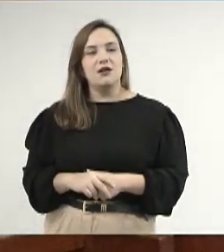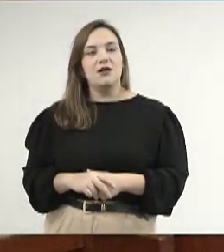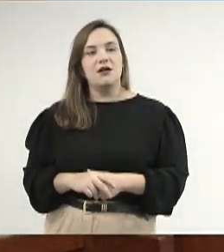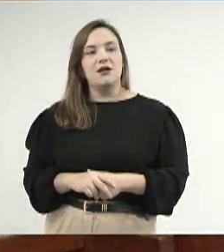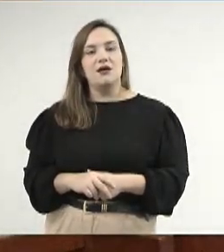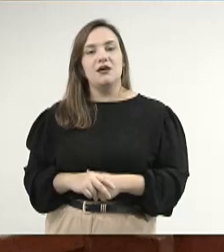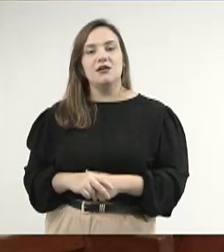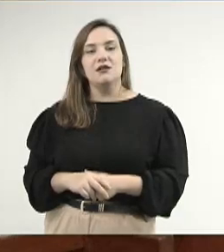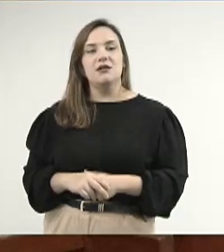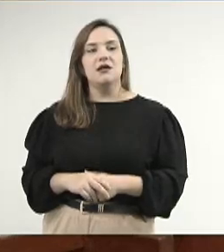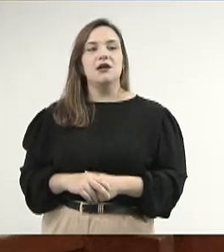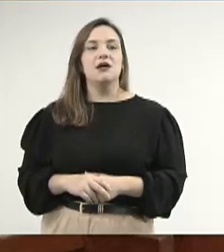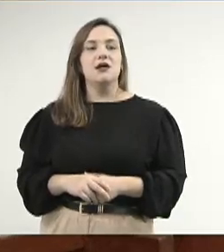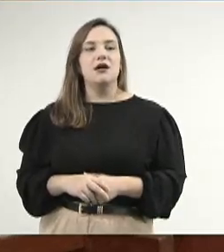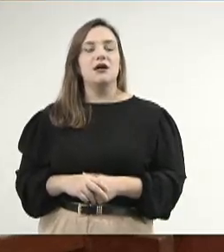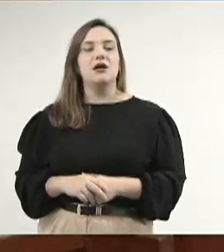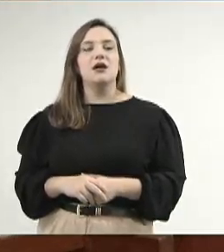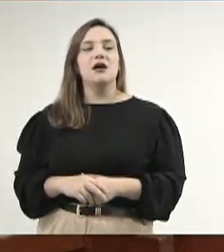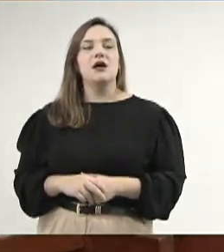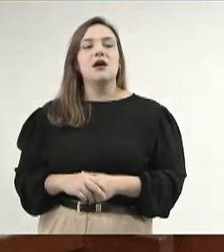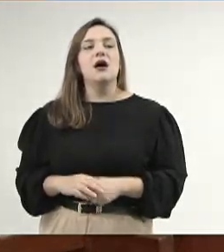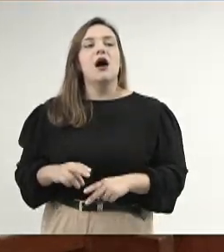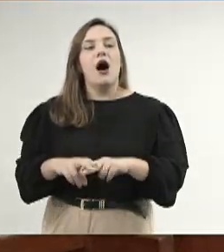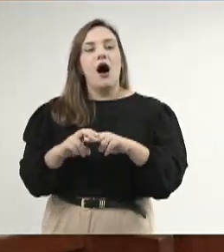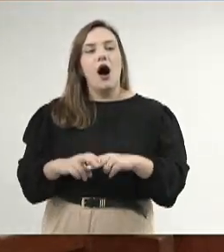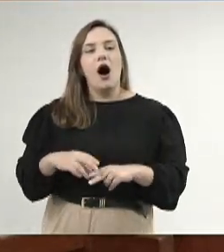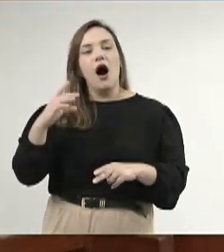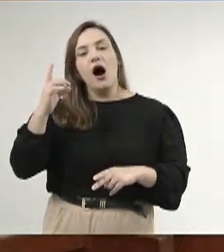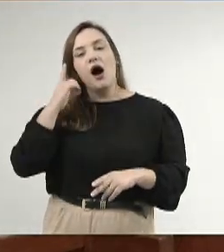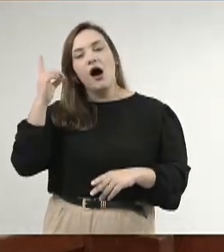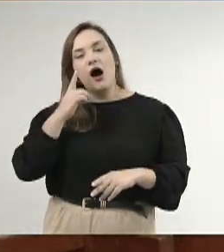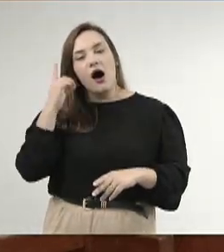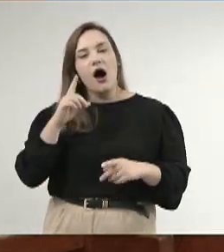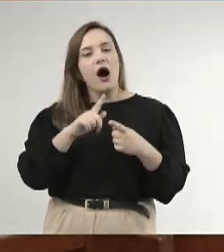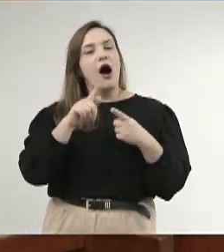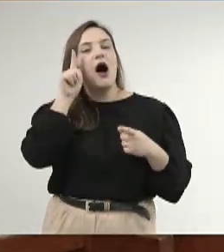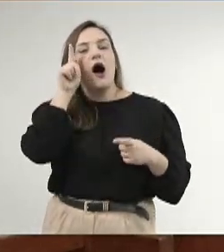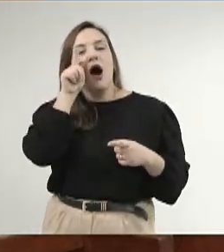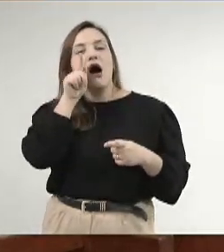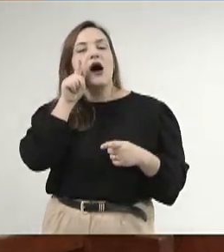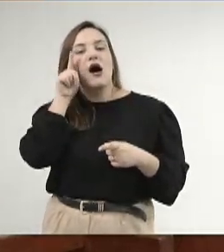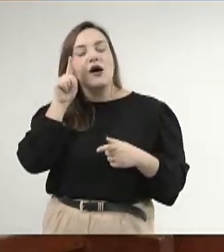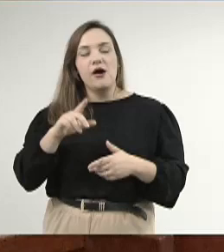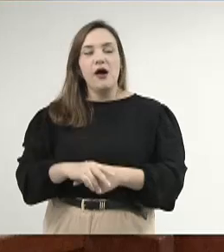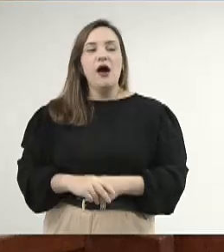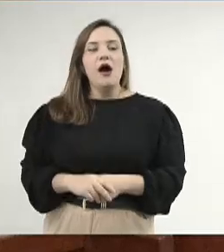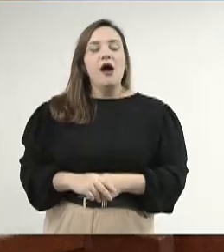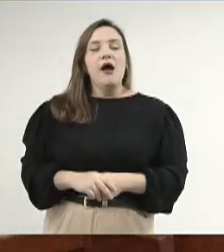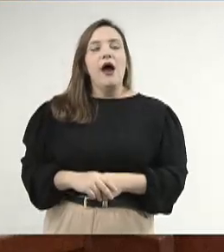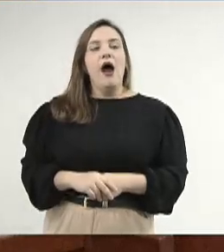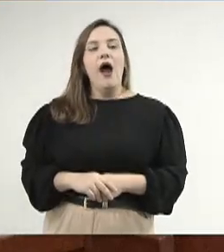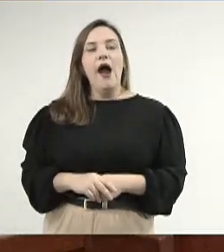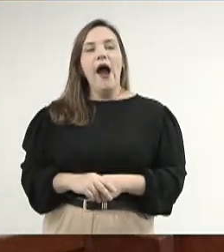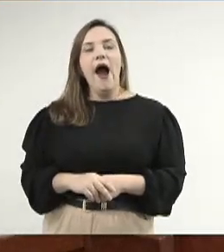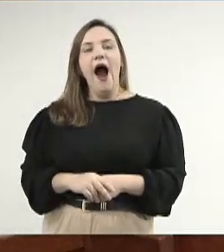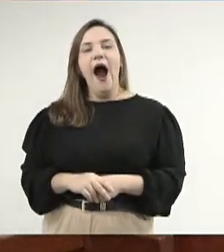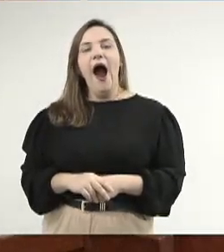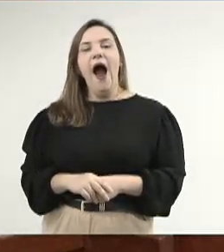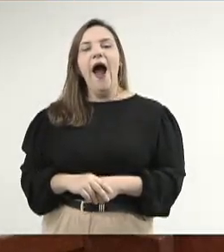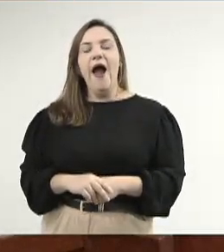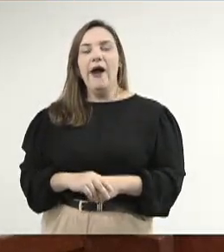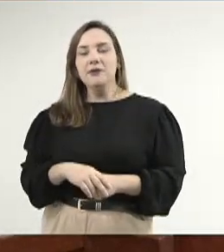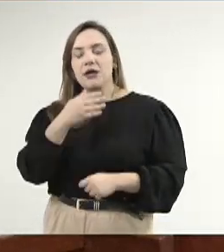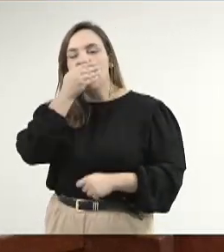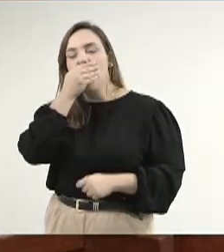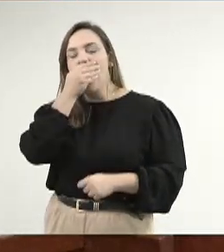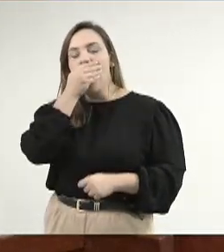Portanto, caros colegas deputados e deputada Gleice Jani, a minha alegria de saber que, em que pese